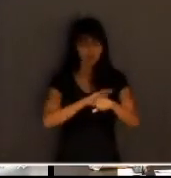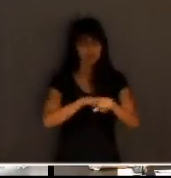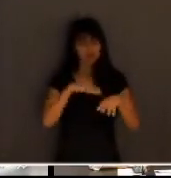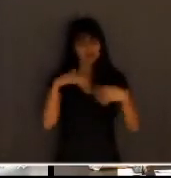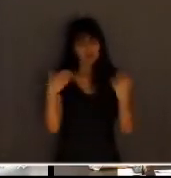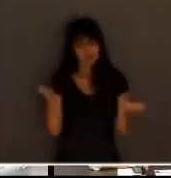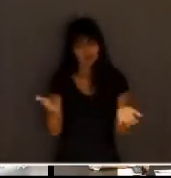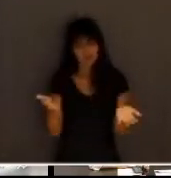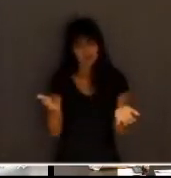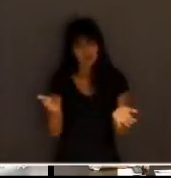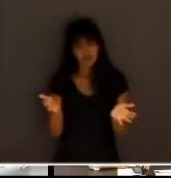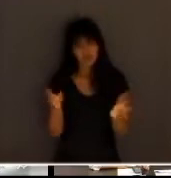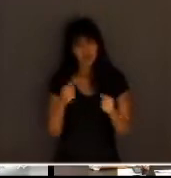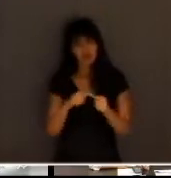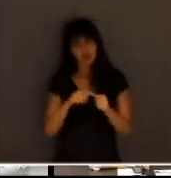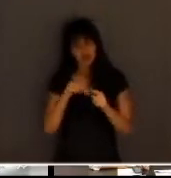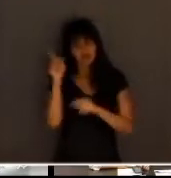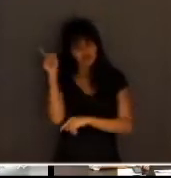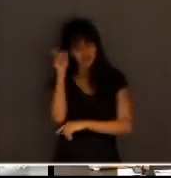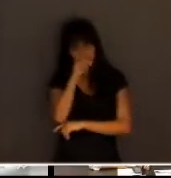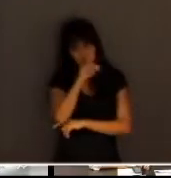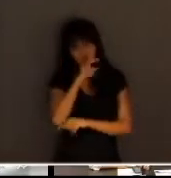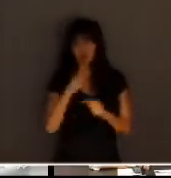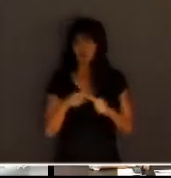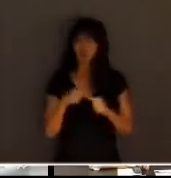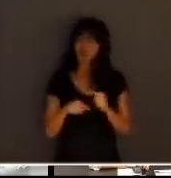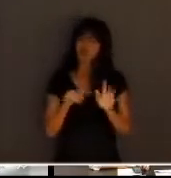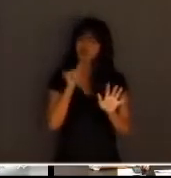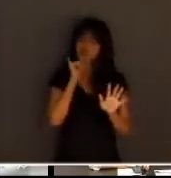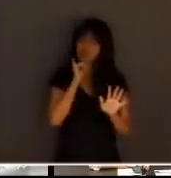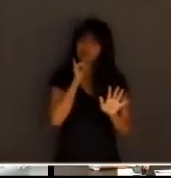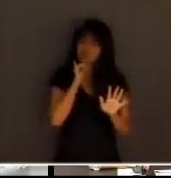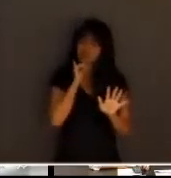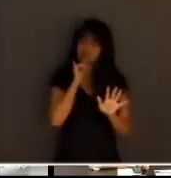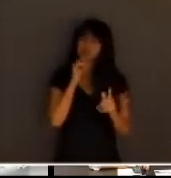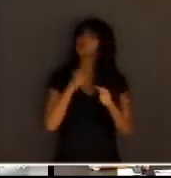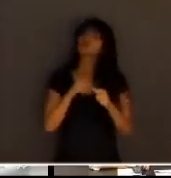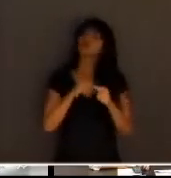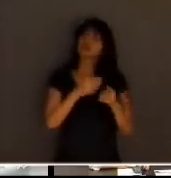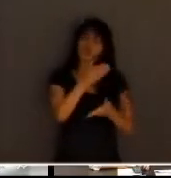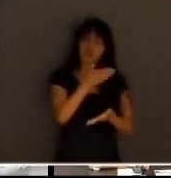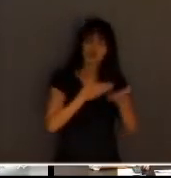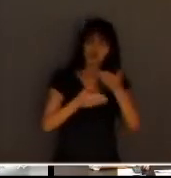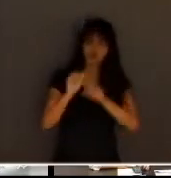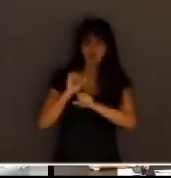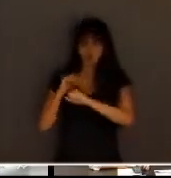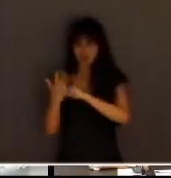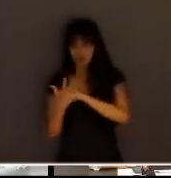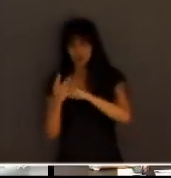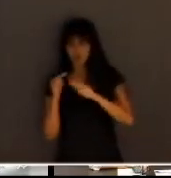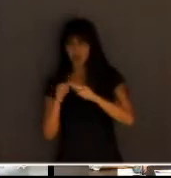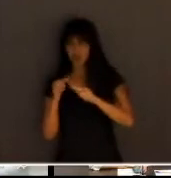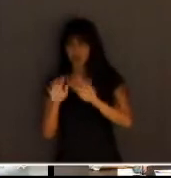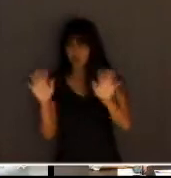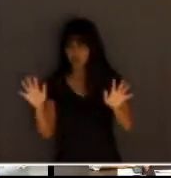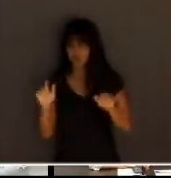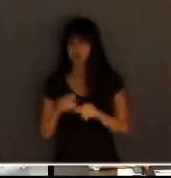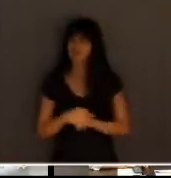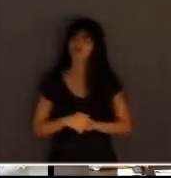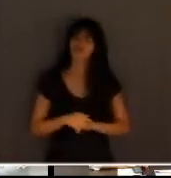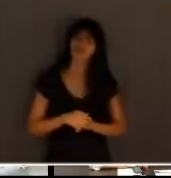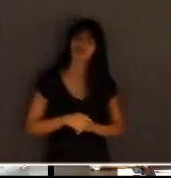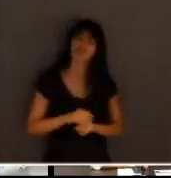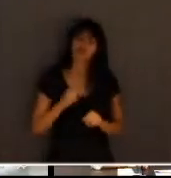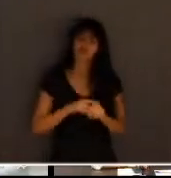crítico, não só, sempre foi, mas enfim, com relação à pandemia, é um momento de muita